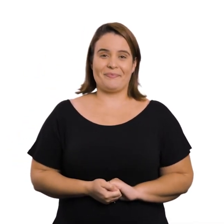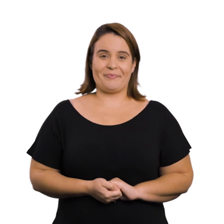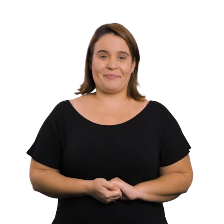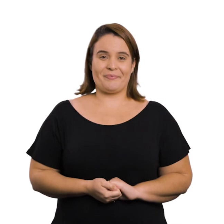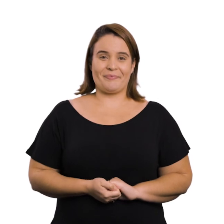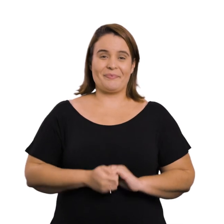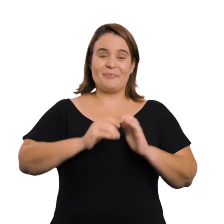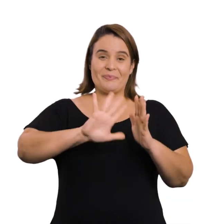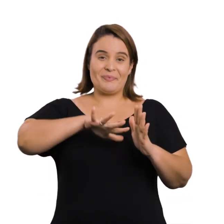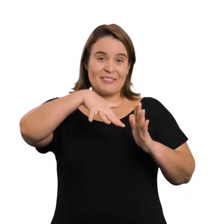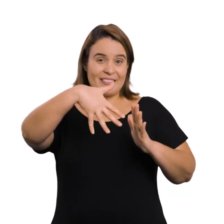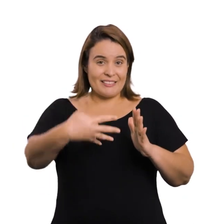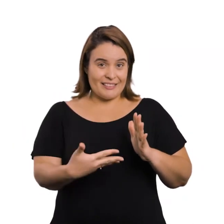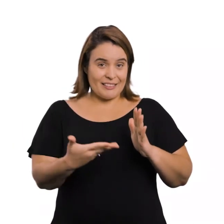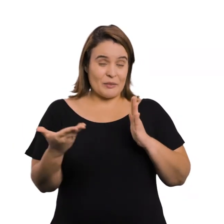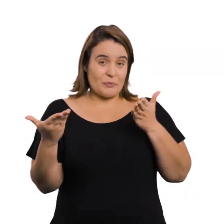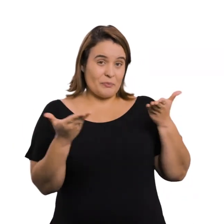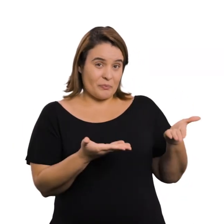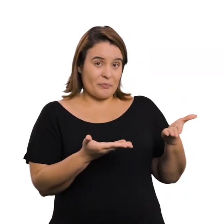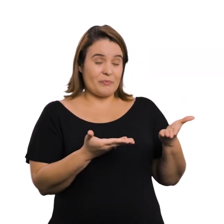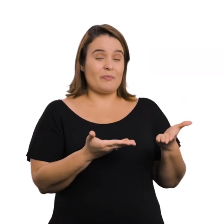Sinais E assim por diante